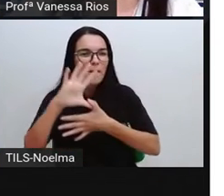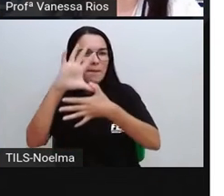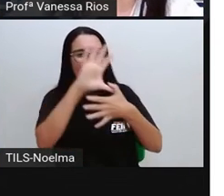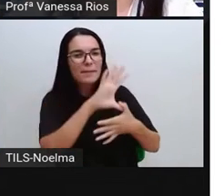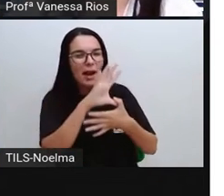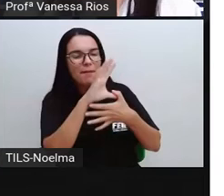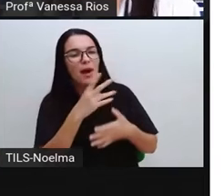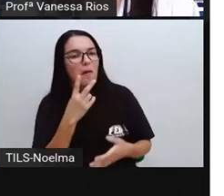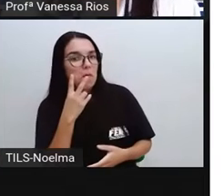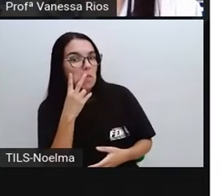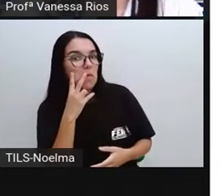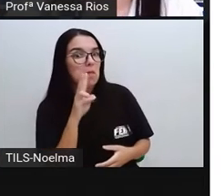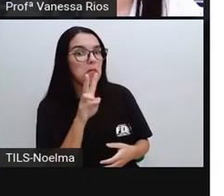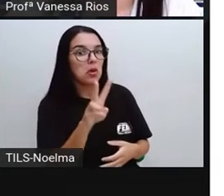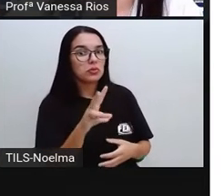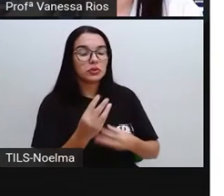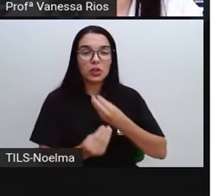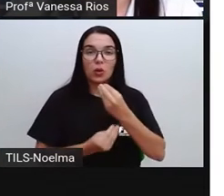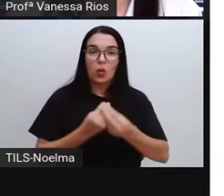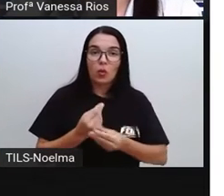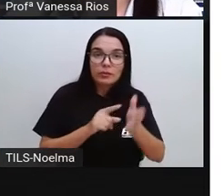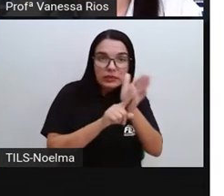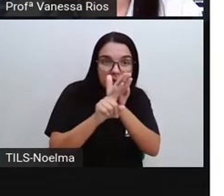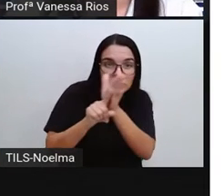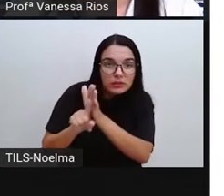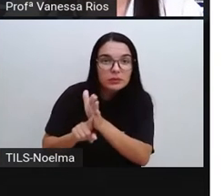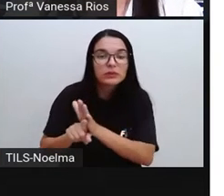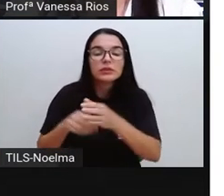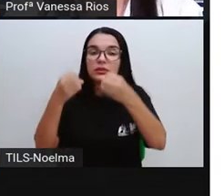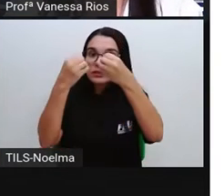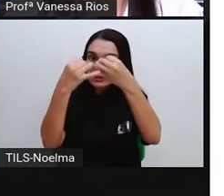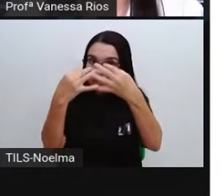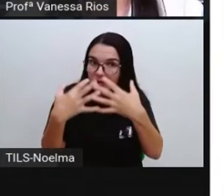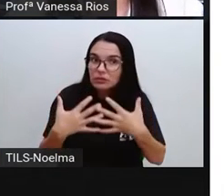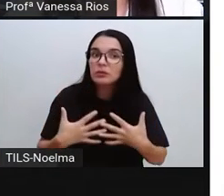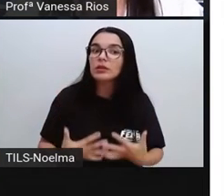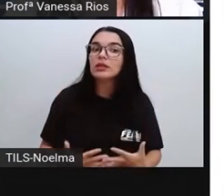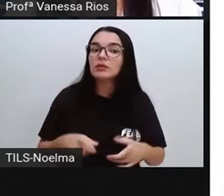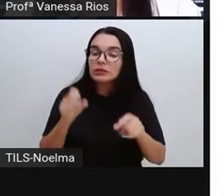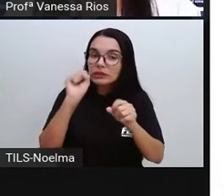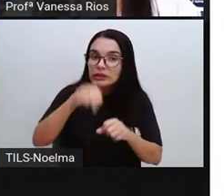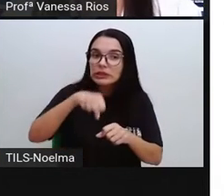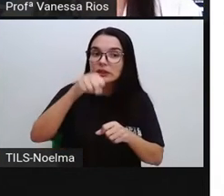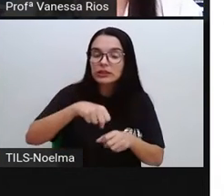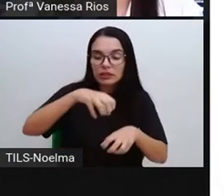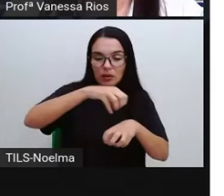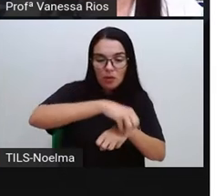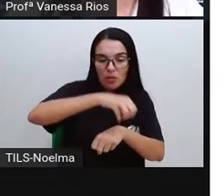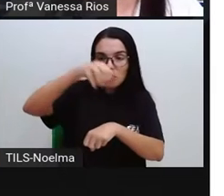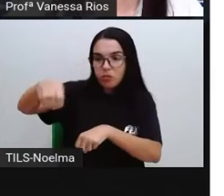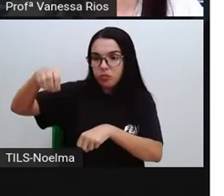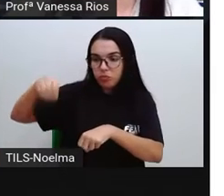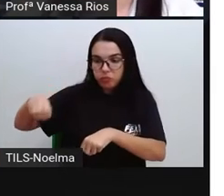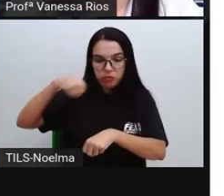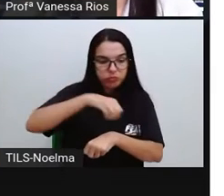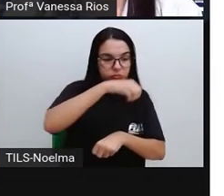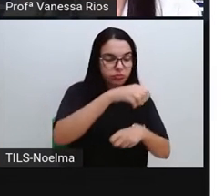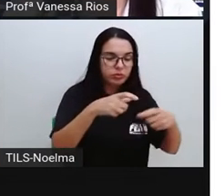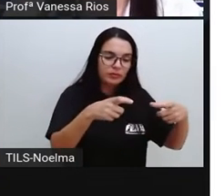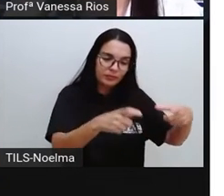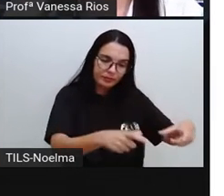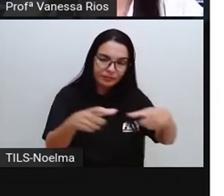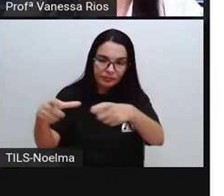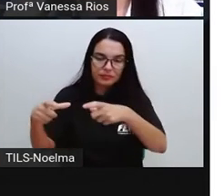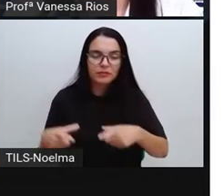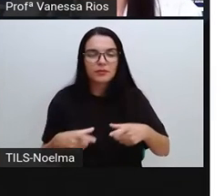ilustra, né? Como estas teorias explicam esse deslocamento das populações e como eles